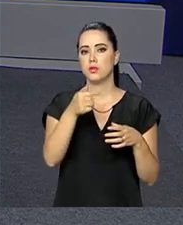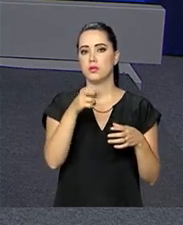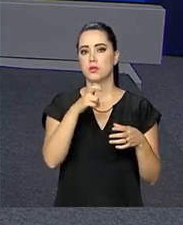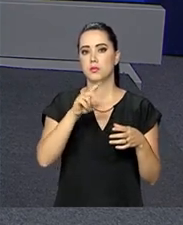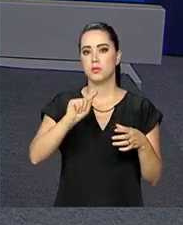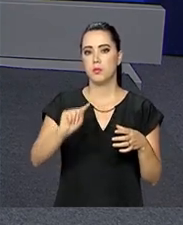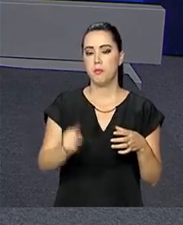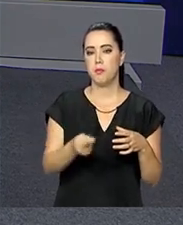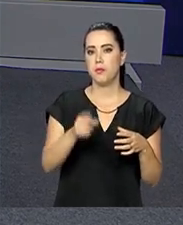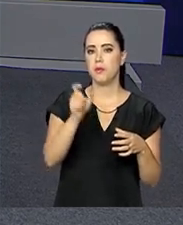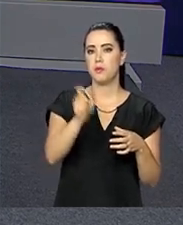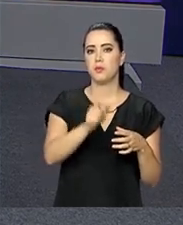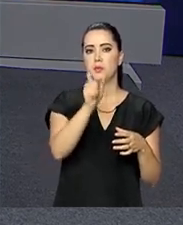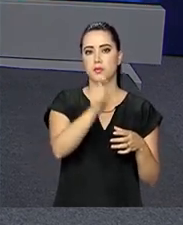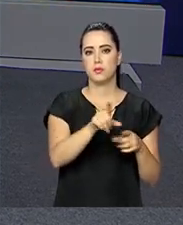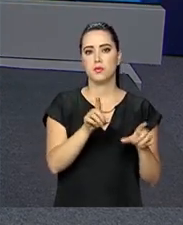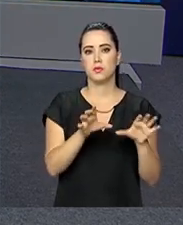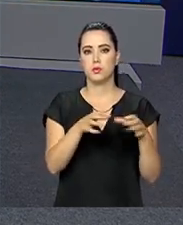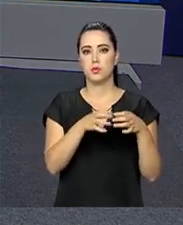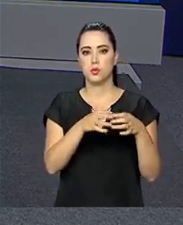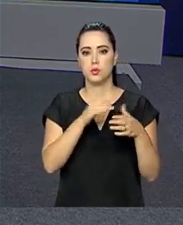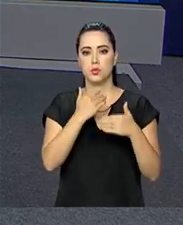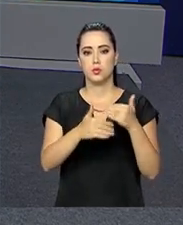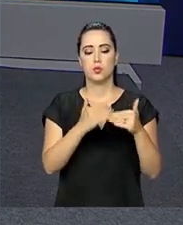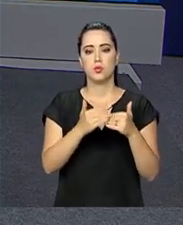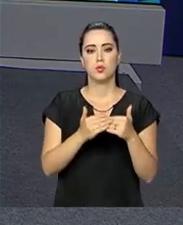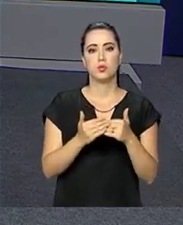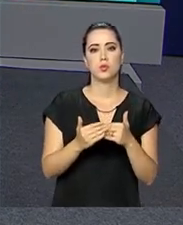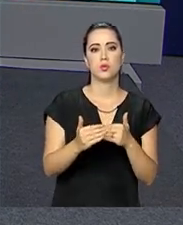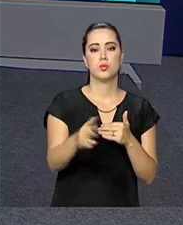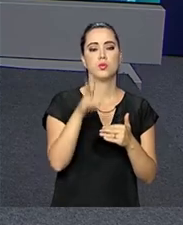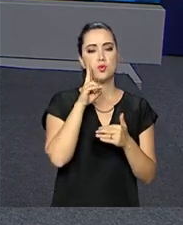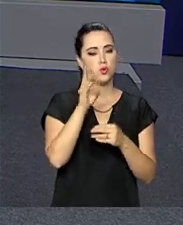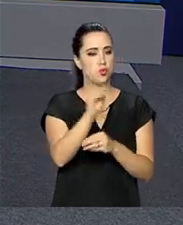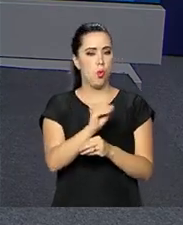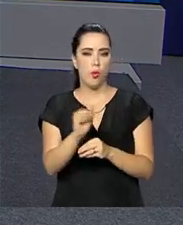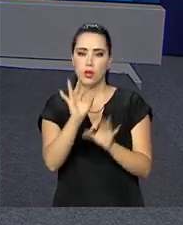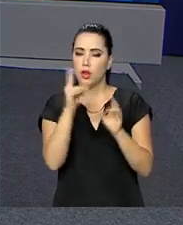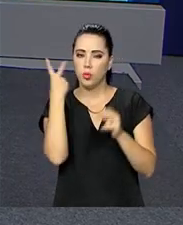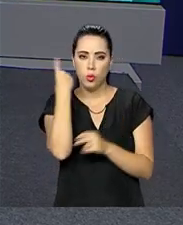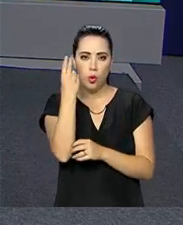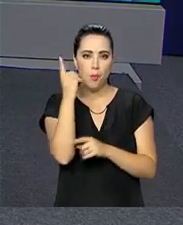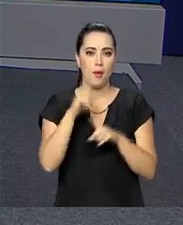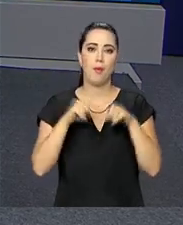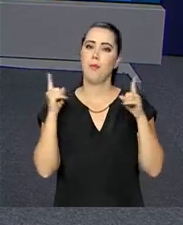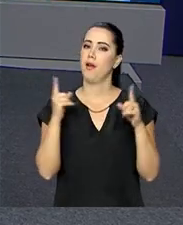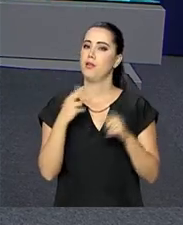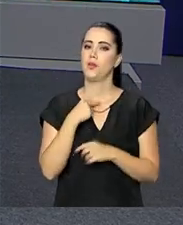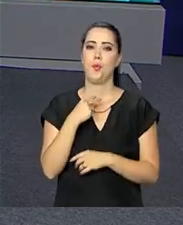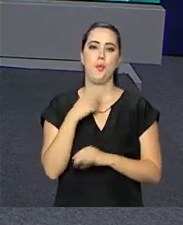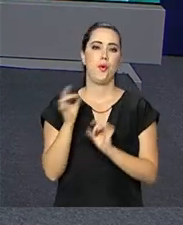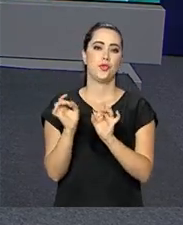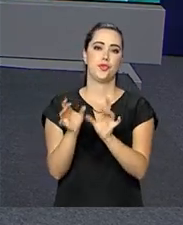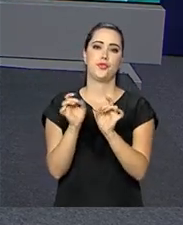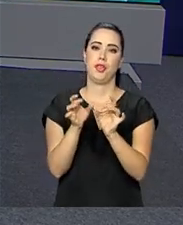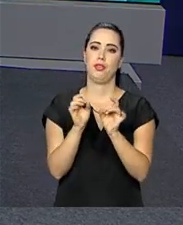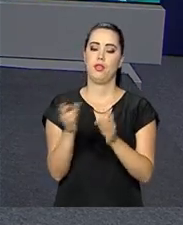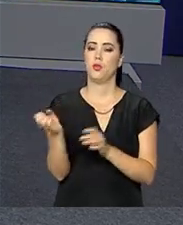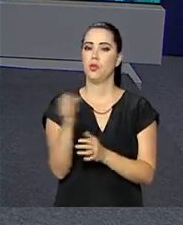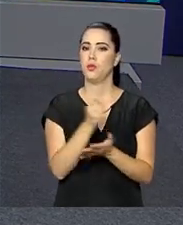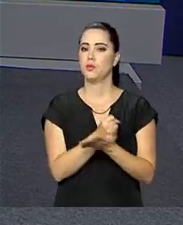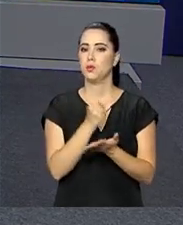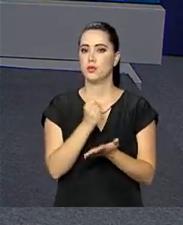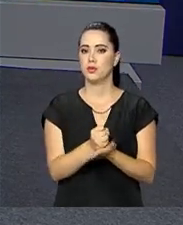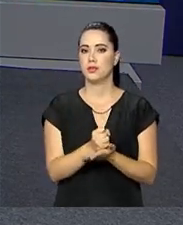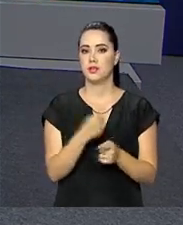75.500 usuários desses planos continuam a ser atendidos normalmente, mas as operadoras estão impedidas de firmar